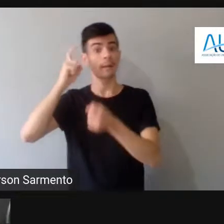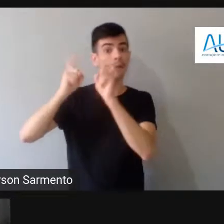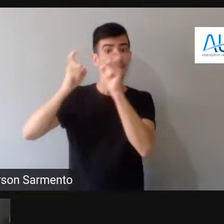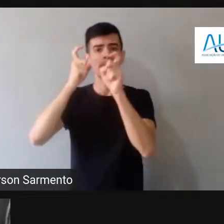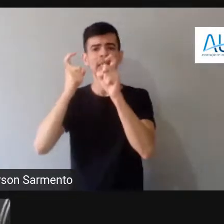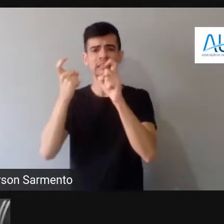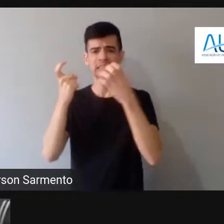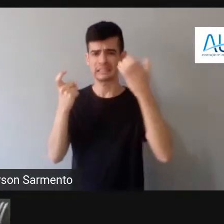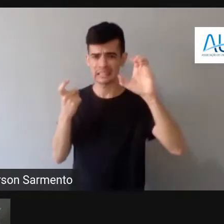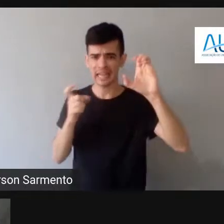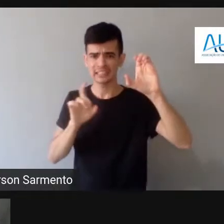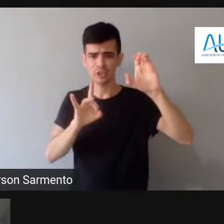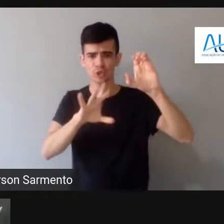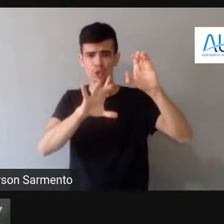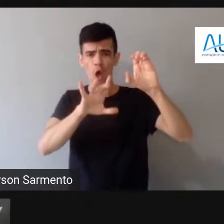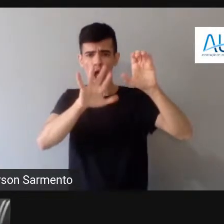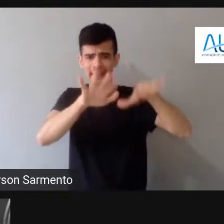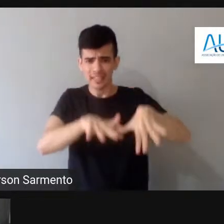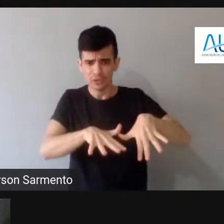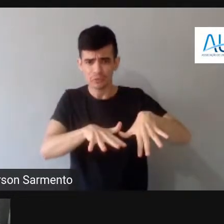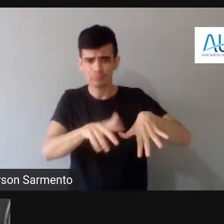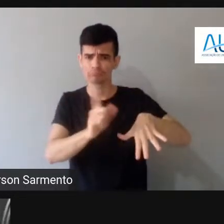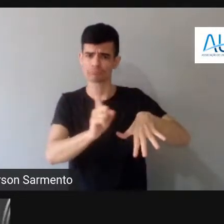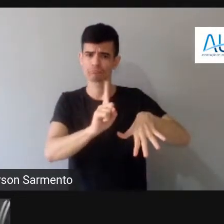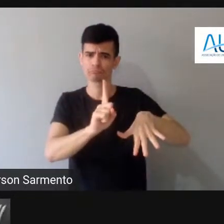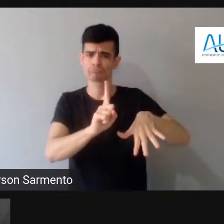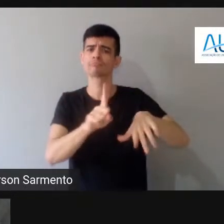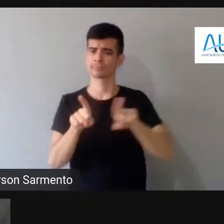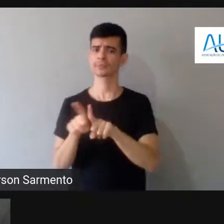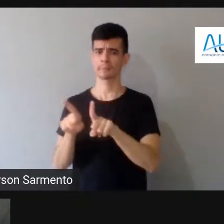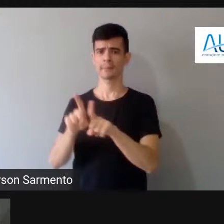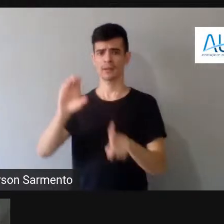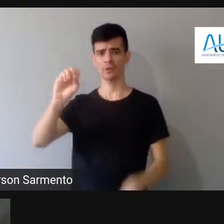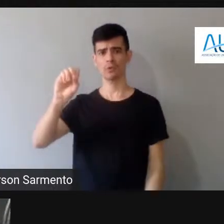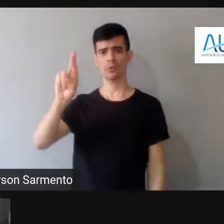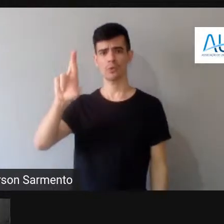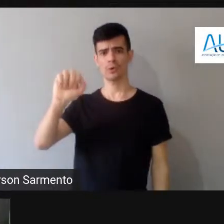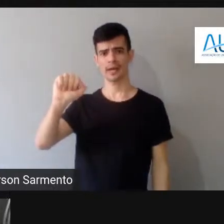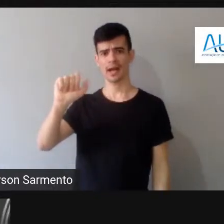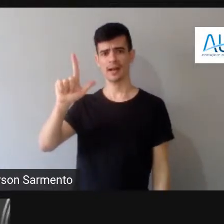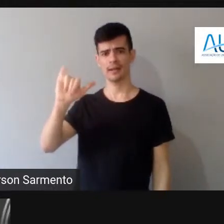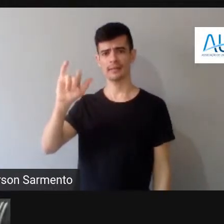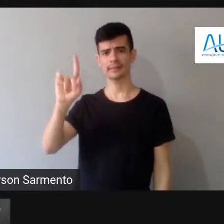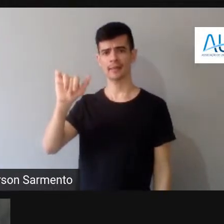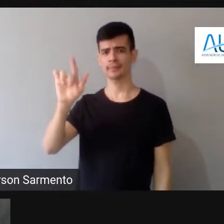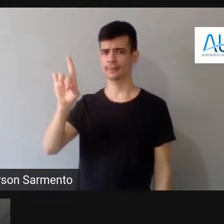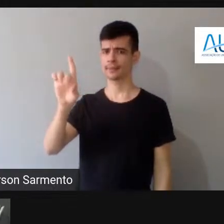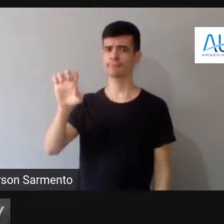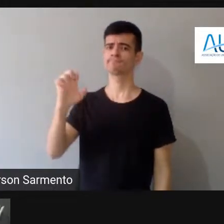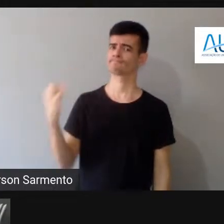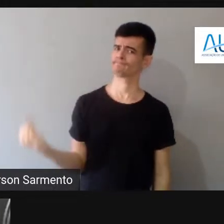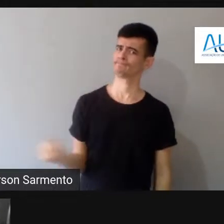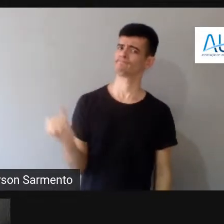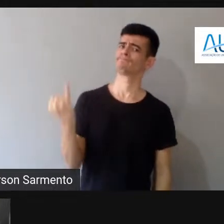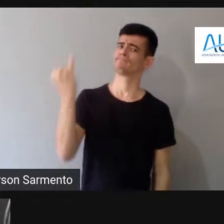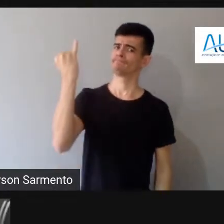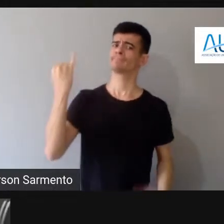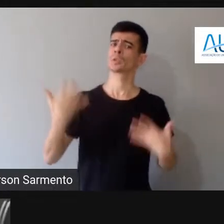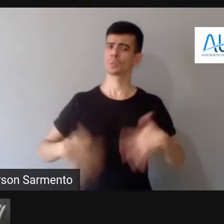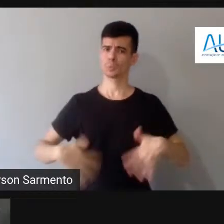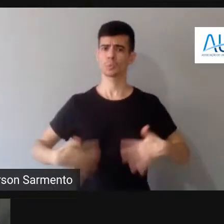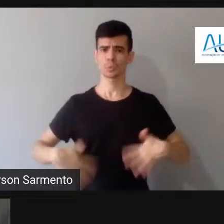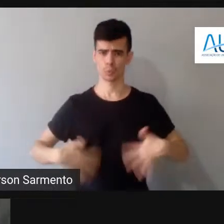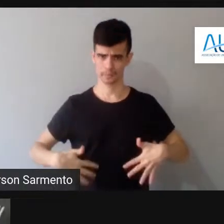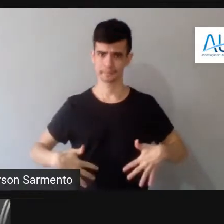né, e a oralidade, ela é fundamental nisso, fundamental, então, essas coisas que, às vezes,